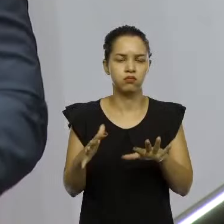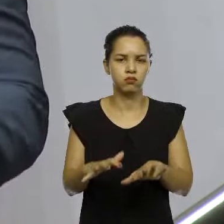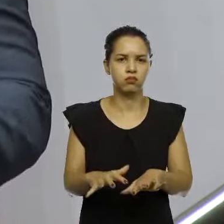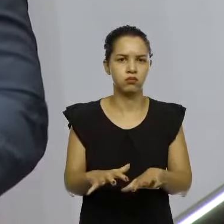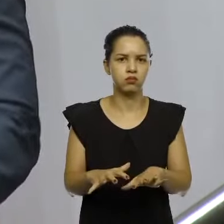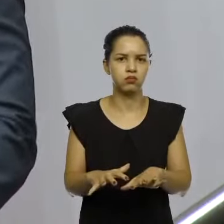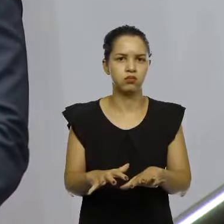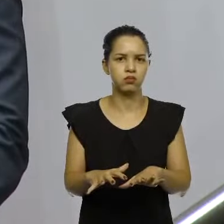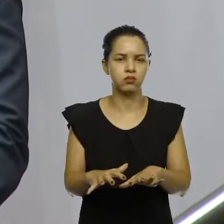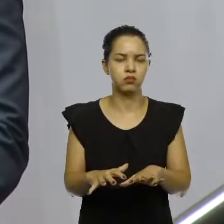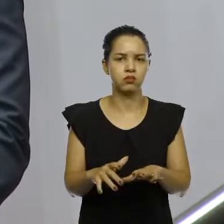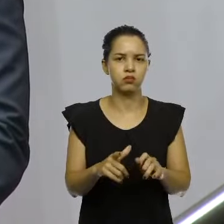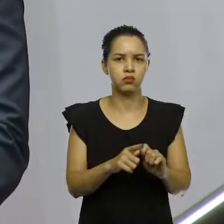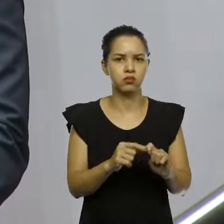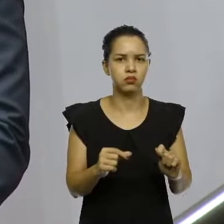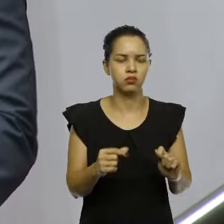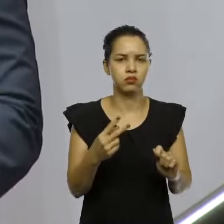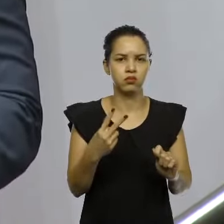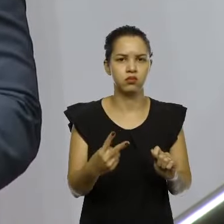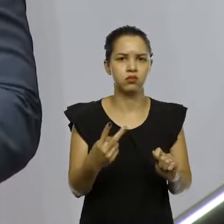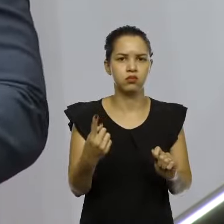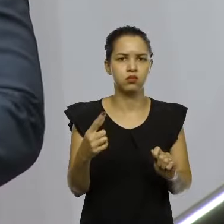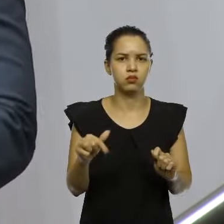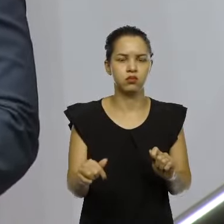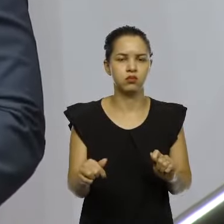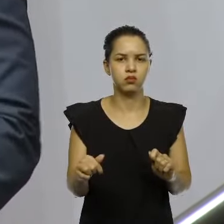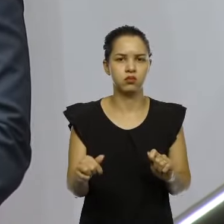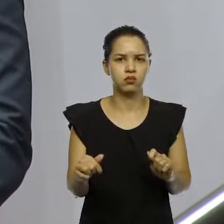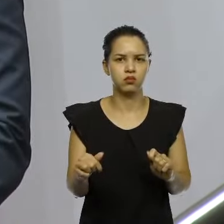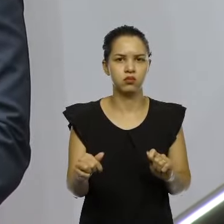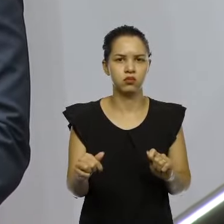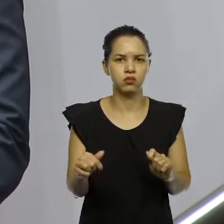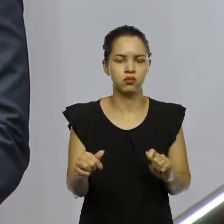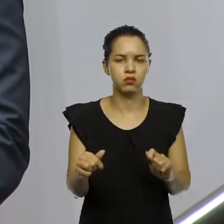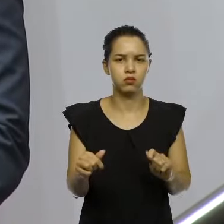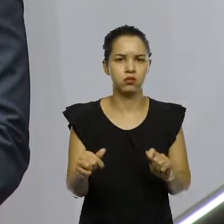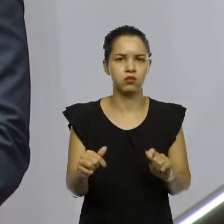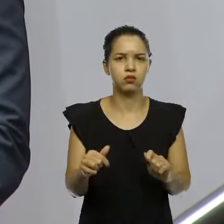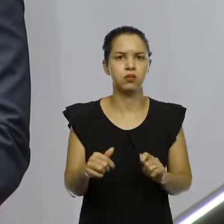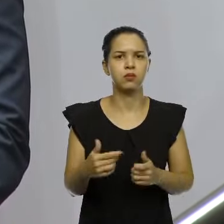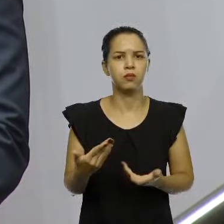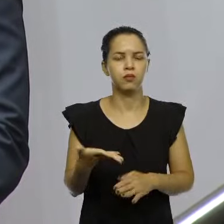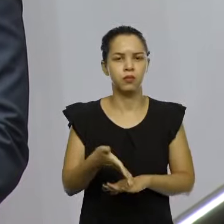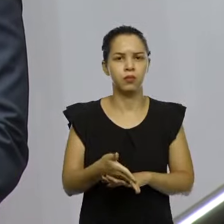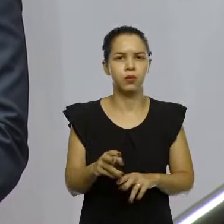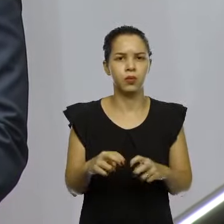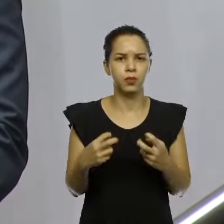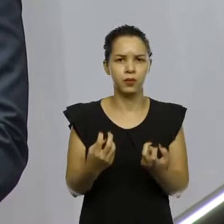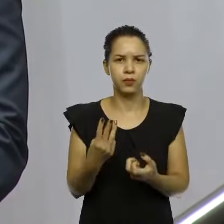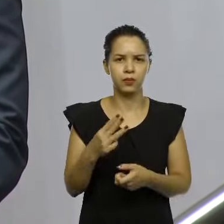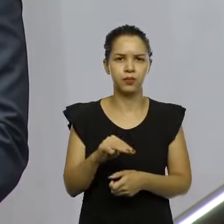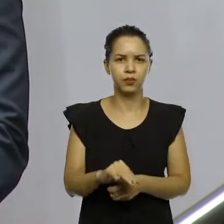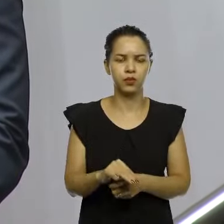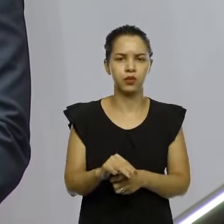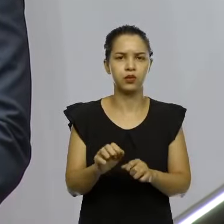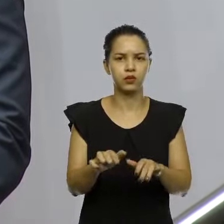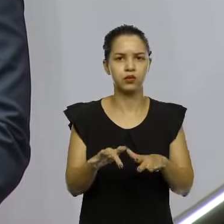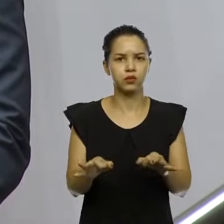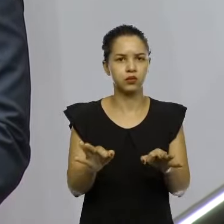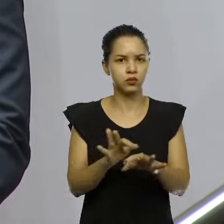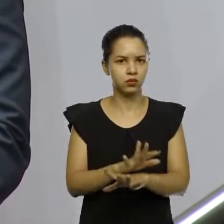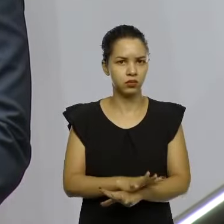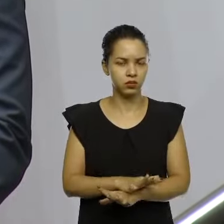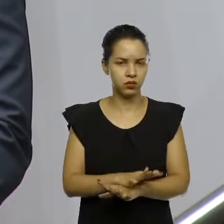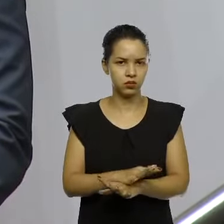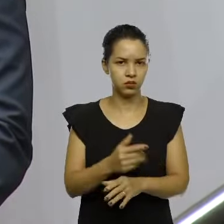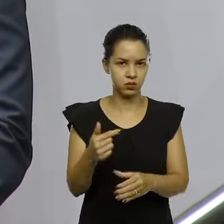no artigo 217. A proposição entrará na ordem do dia no prazo de três sessões ordinárias após o término da sua tramitação nas